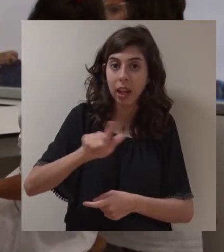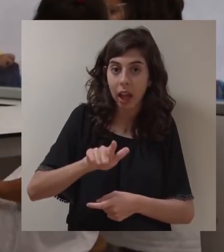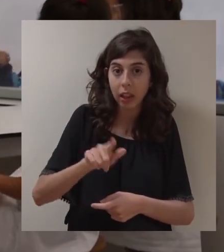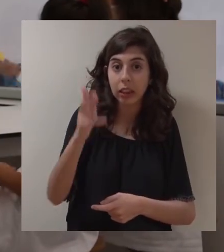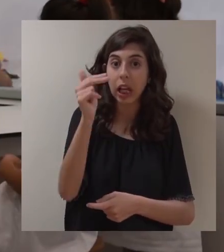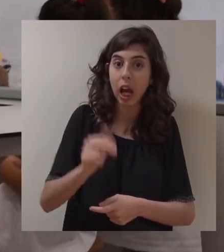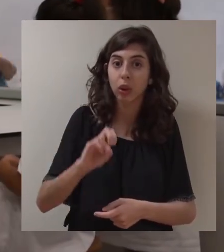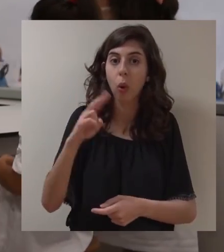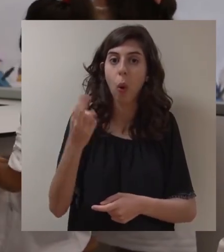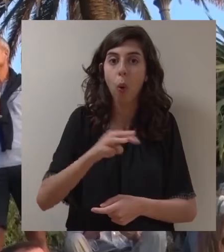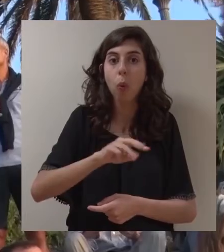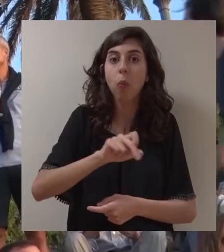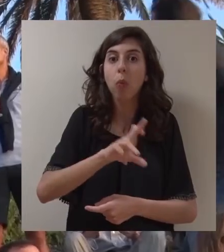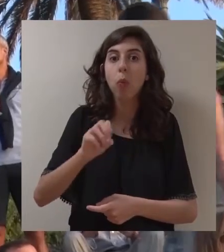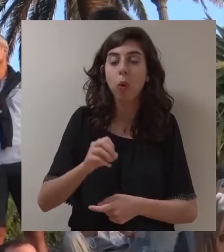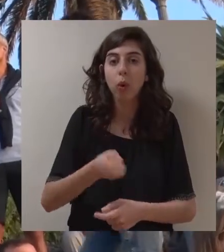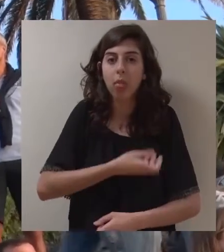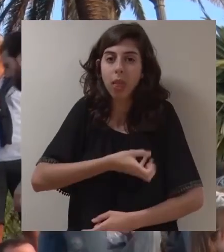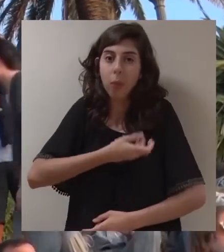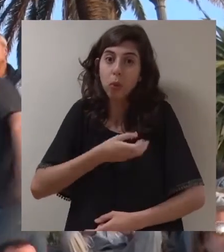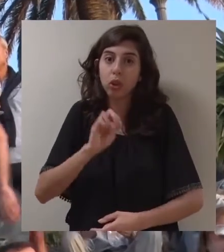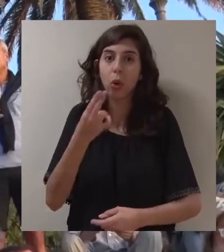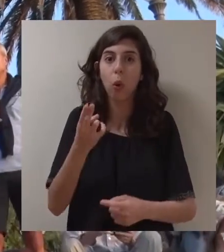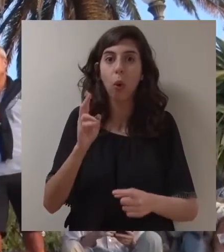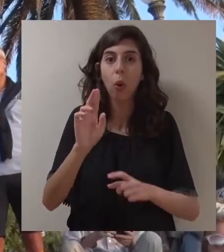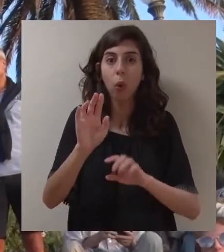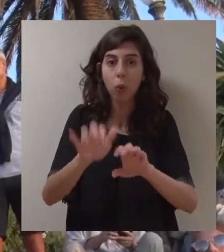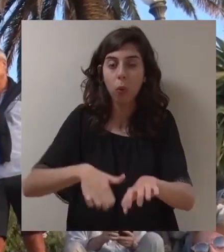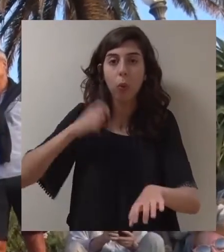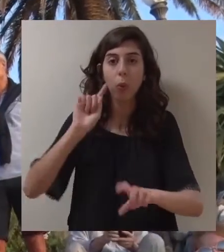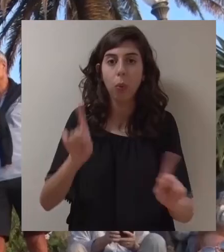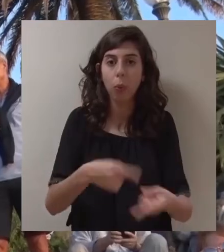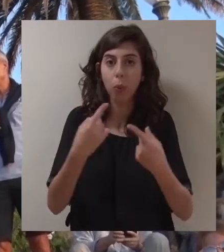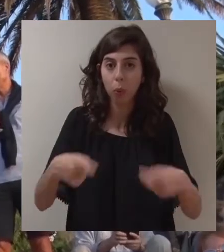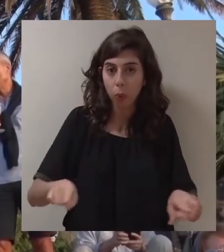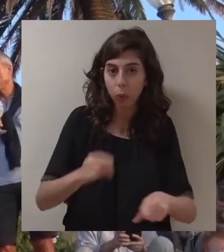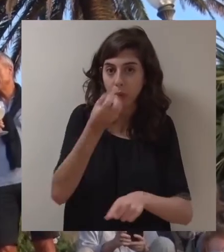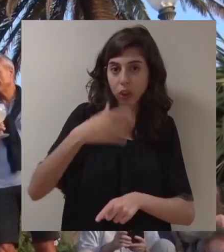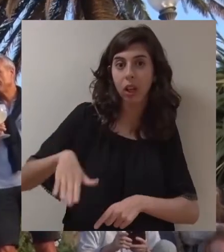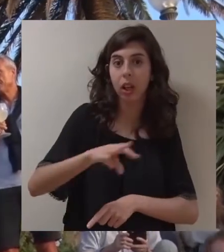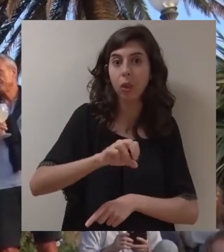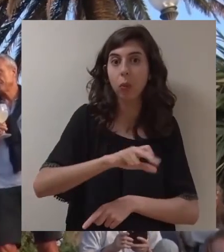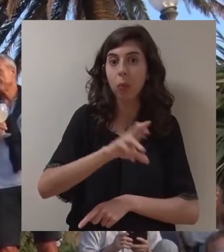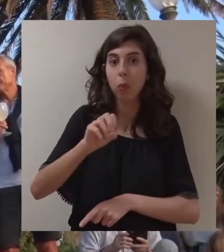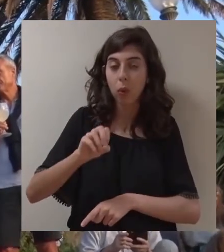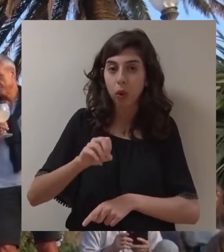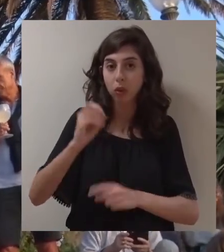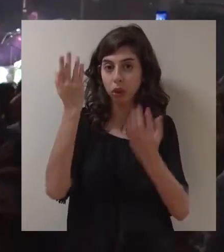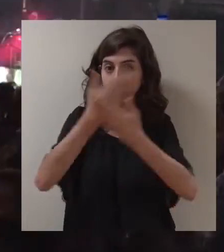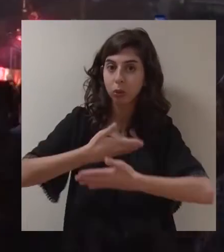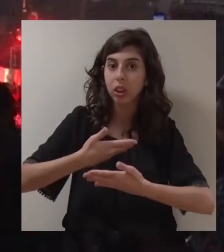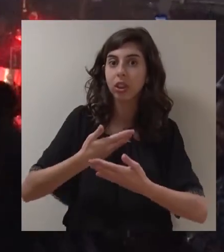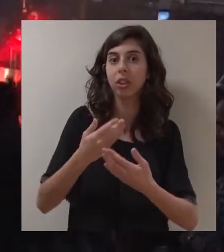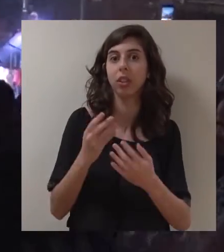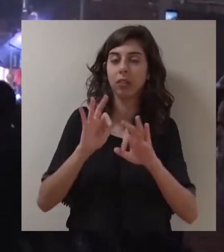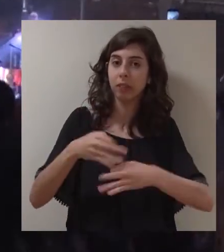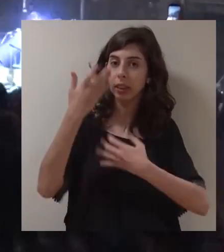Arte ou o Morro de Amores, o conjunto de concertos que no Jardim do Morro foram fazendo as nossas noites de fim de